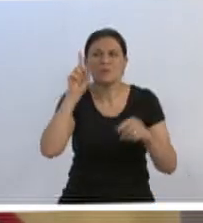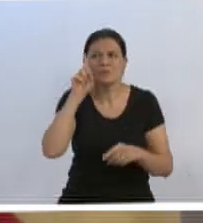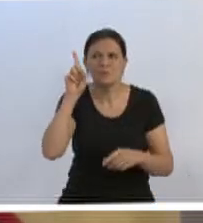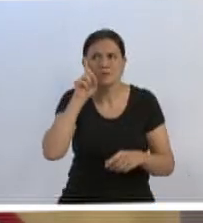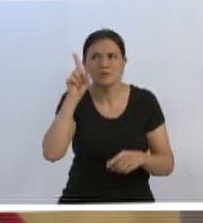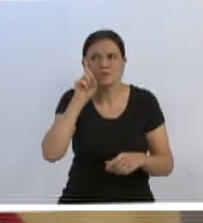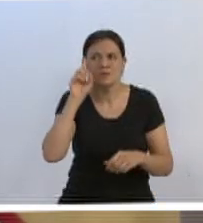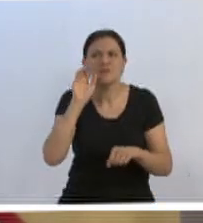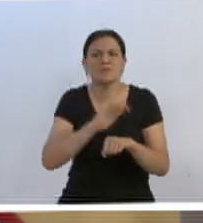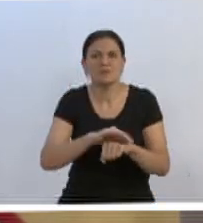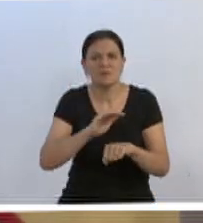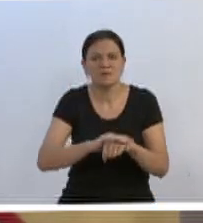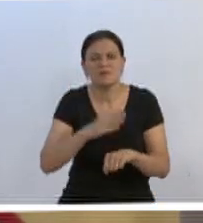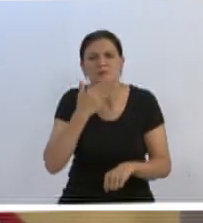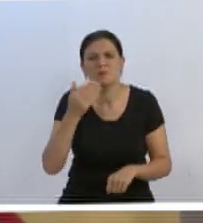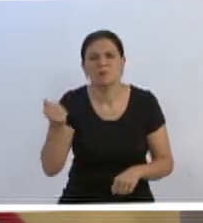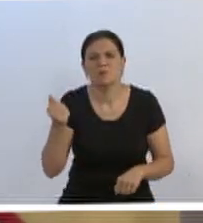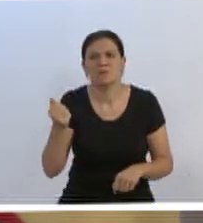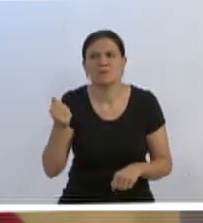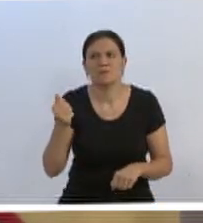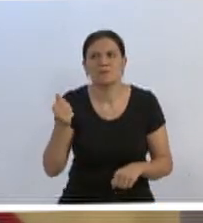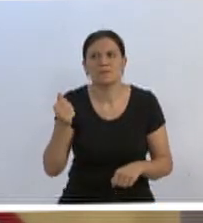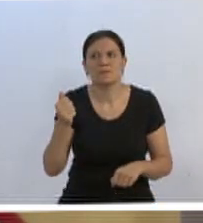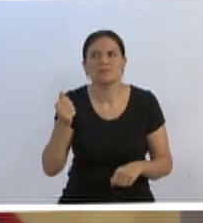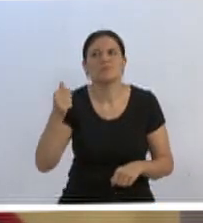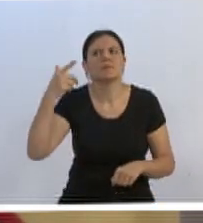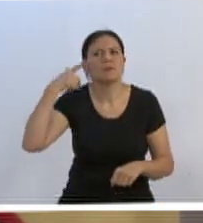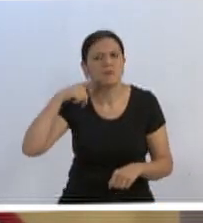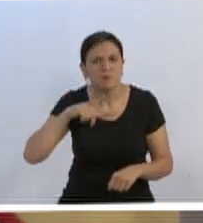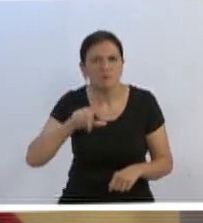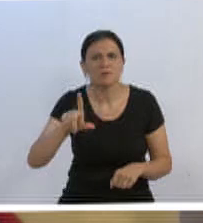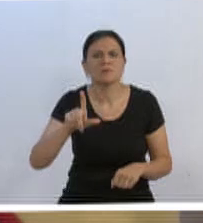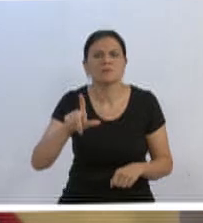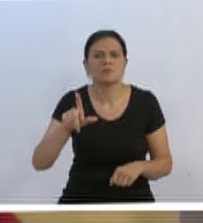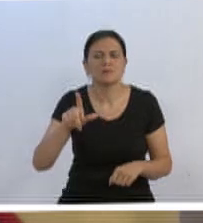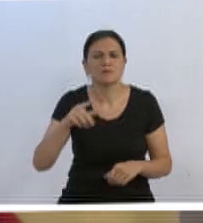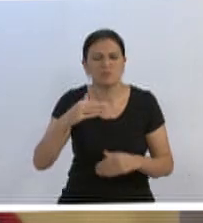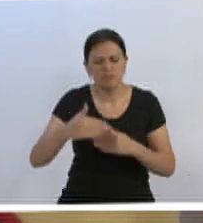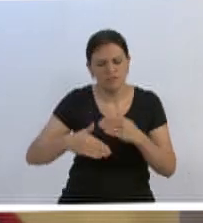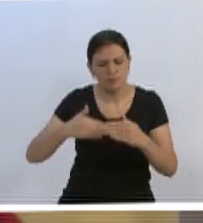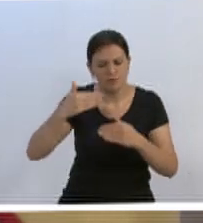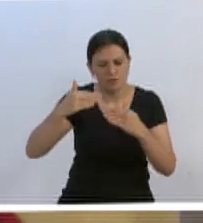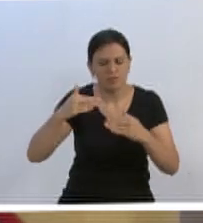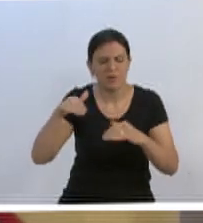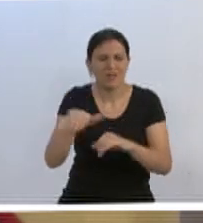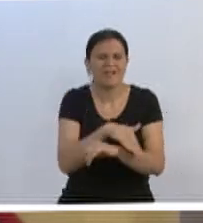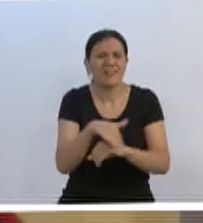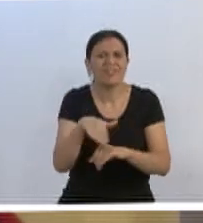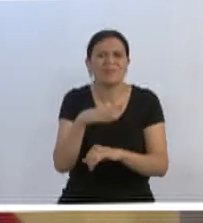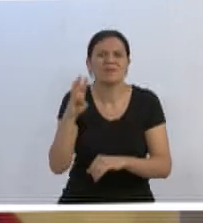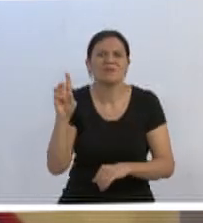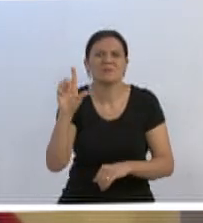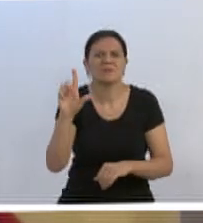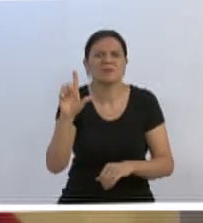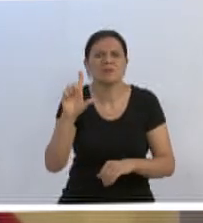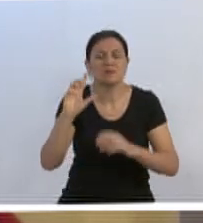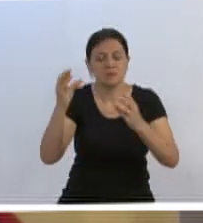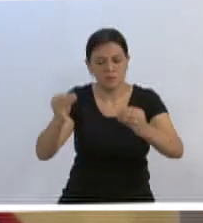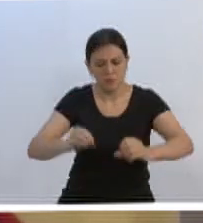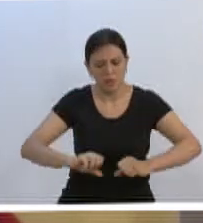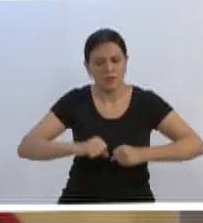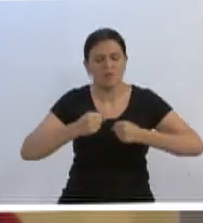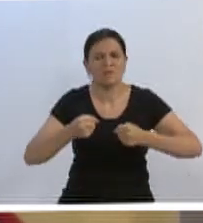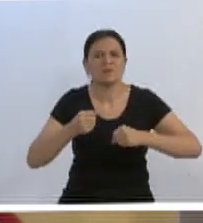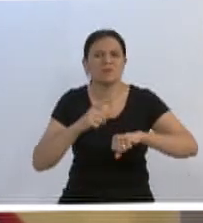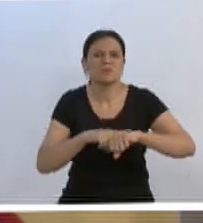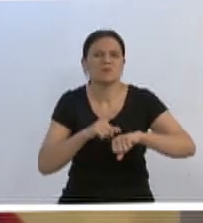melhor. E cada avanço que a gente tem, cada conquista que a gente vê percorrendo pelas ruas da cidade, nos dá a força, nos momentos